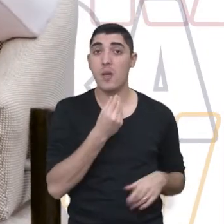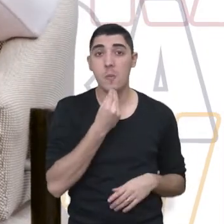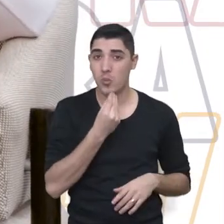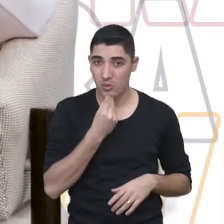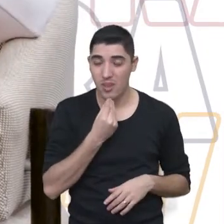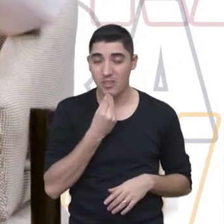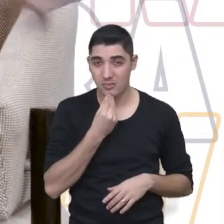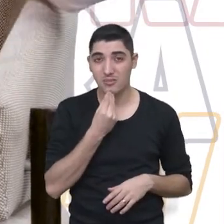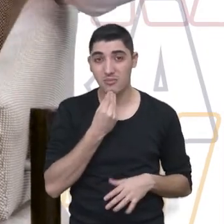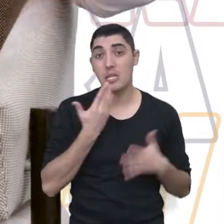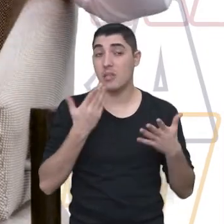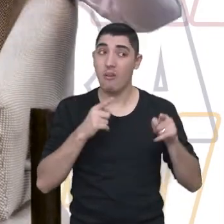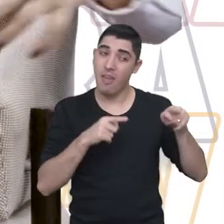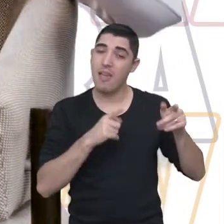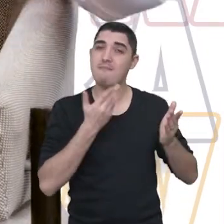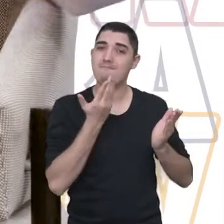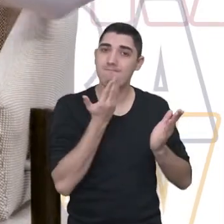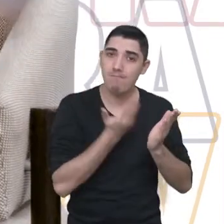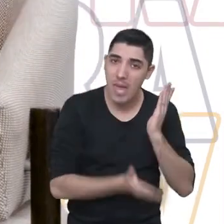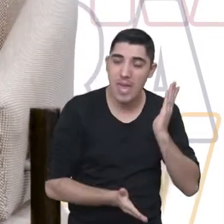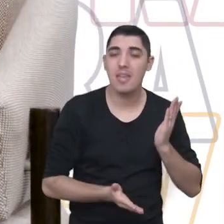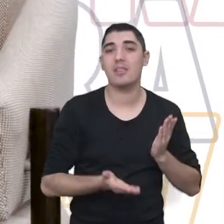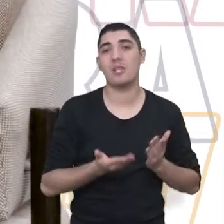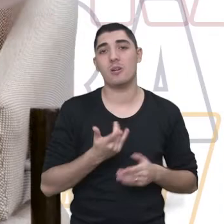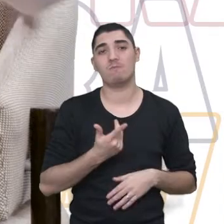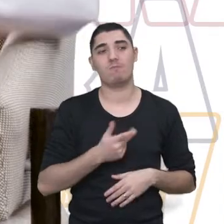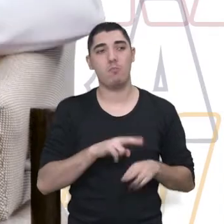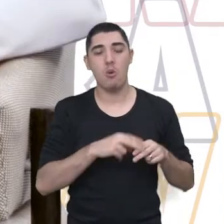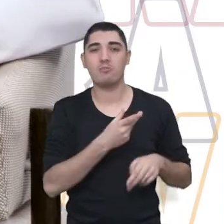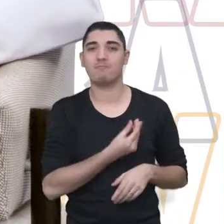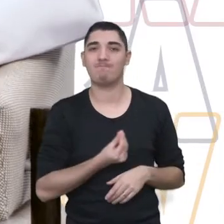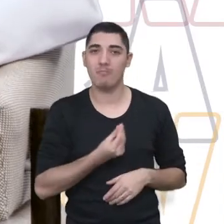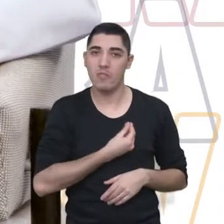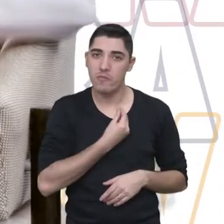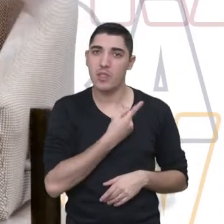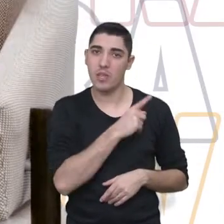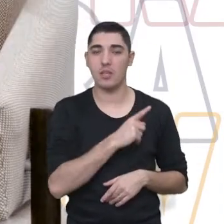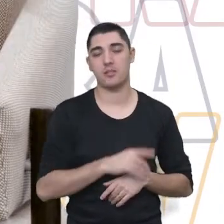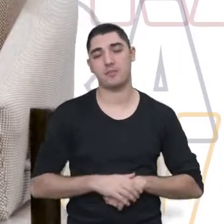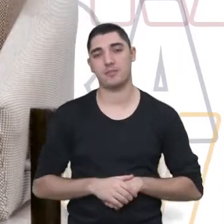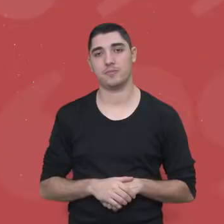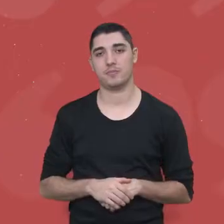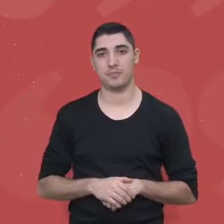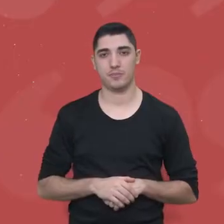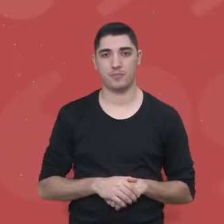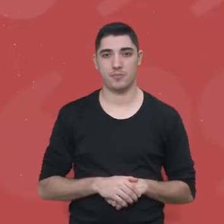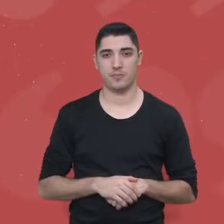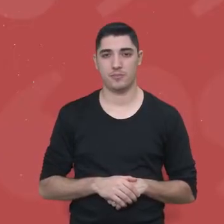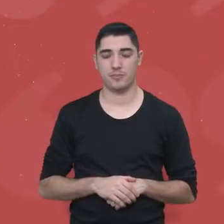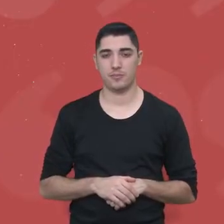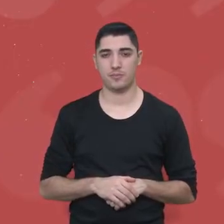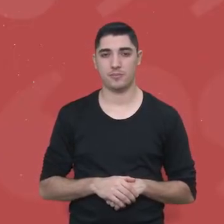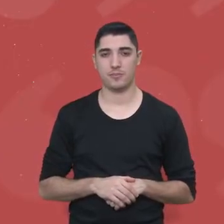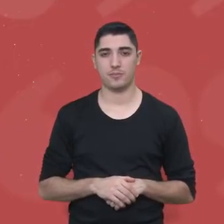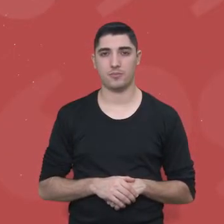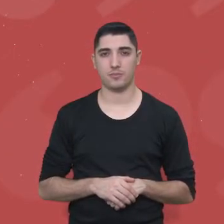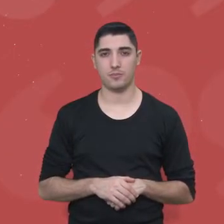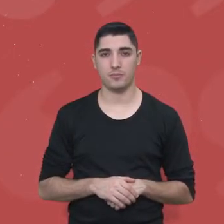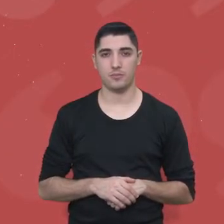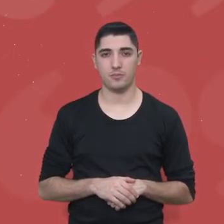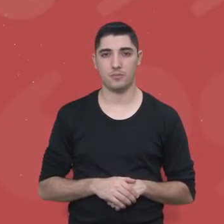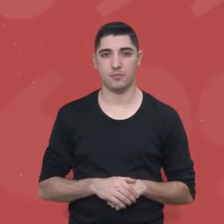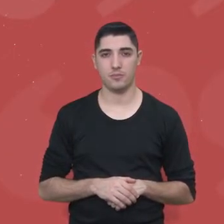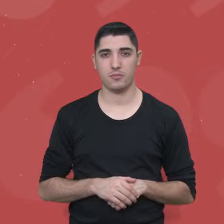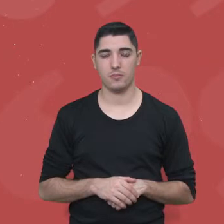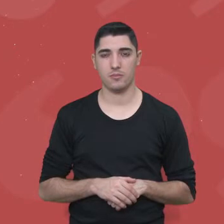tem oportunidade de falar. Então, é essa perda secundária que as pessoas precisam entender, né? Quais são as atividades